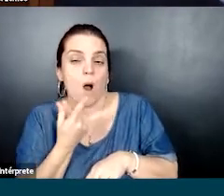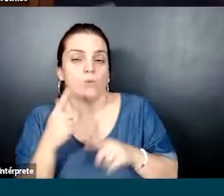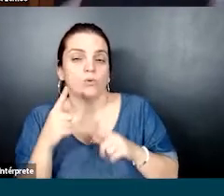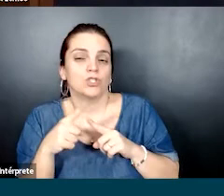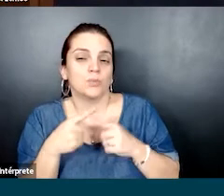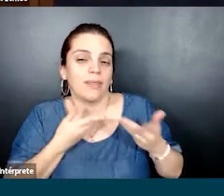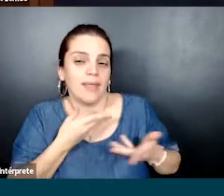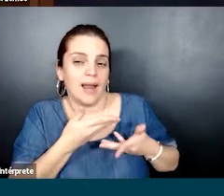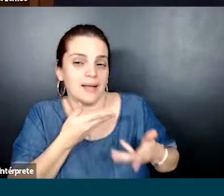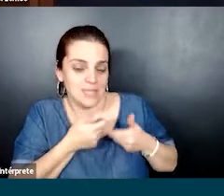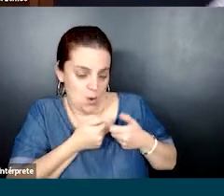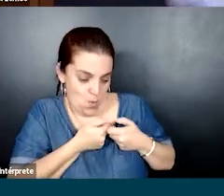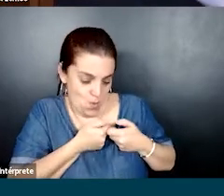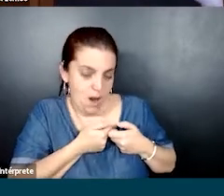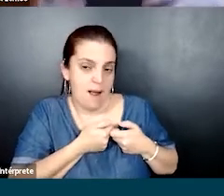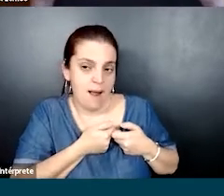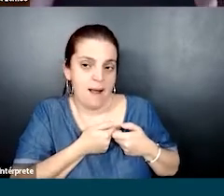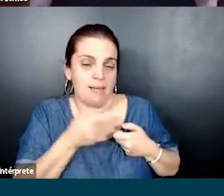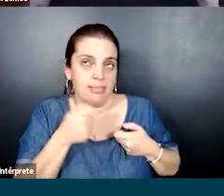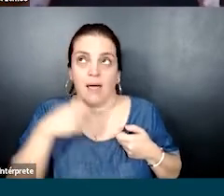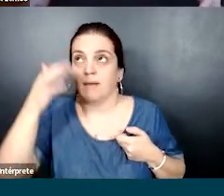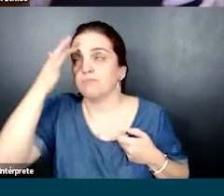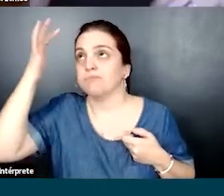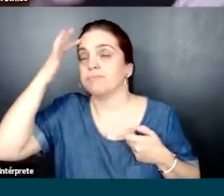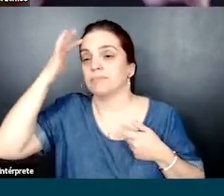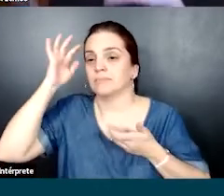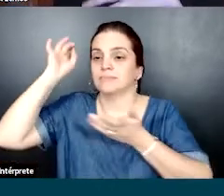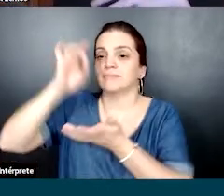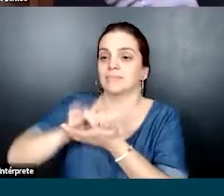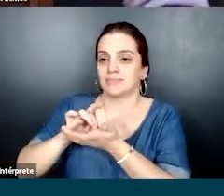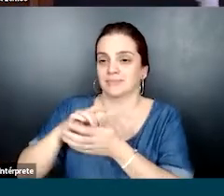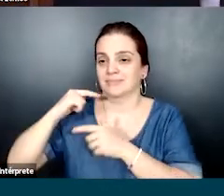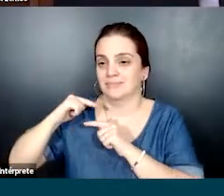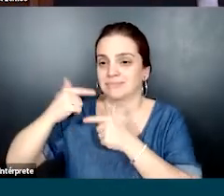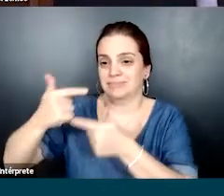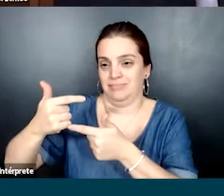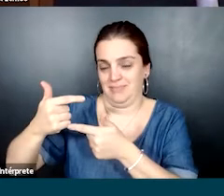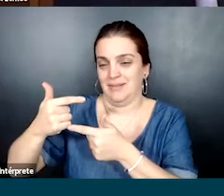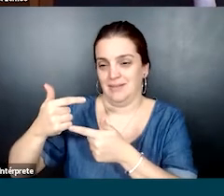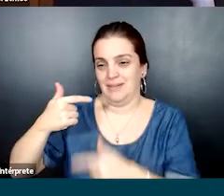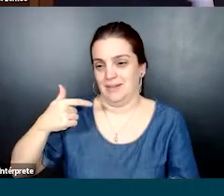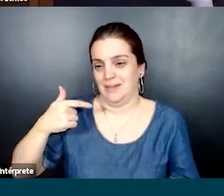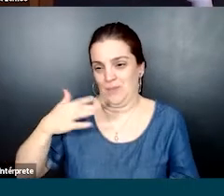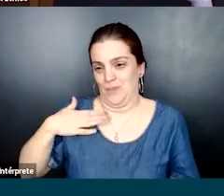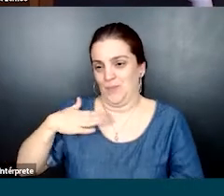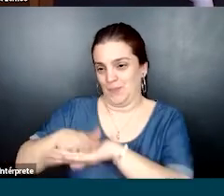possíveis interações que a gente poderia pensar, quanto para a gente ter uma inspiração mesmo na fase de materialização dessa